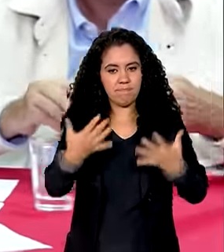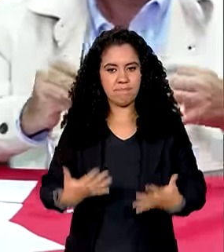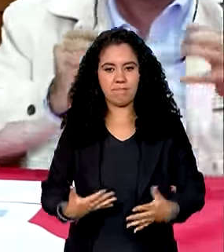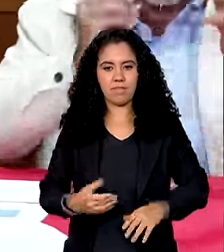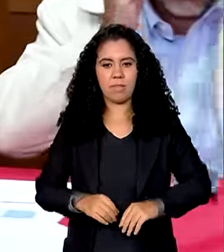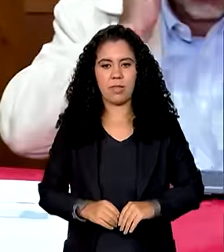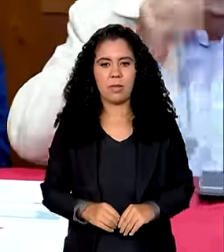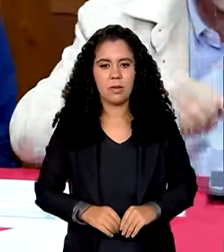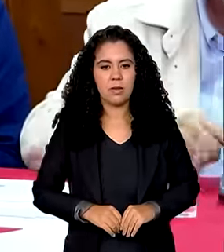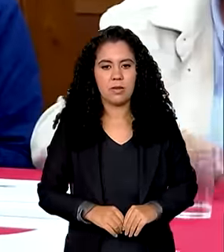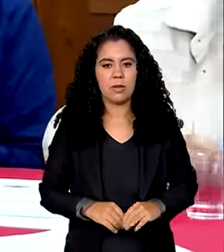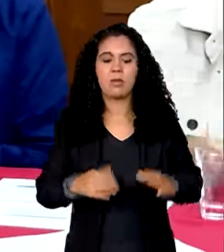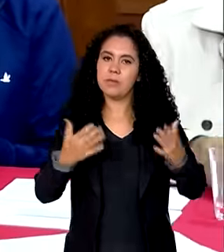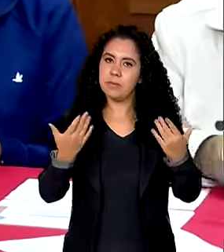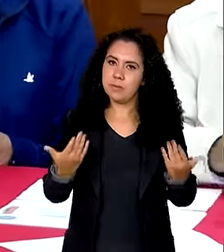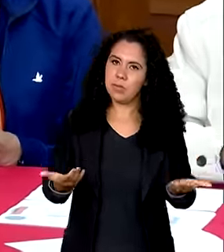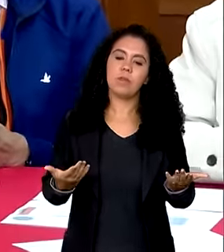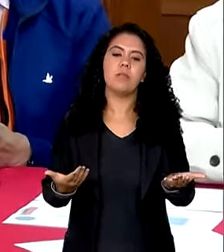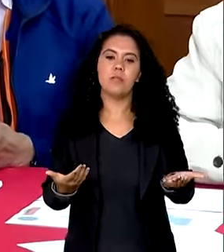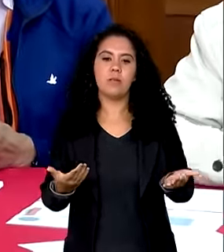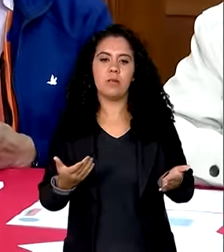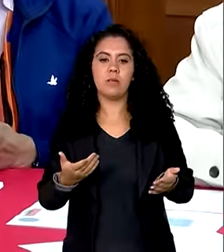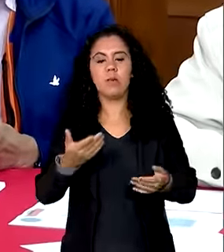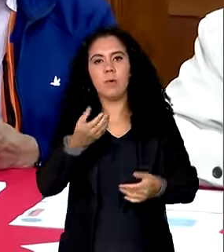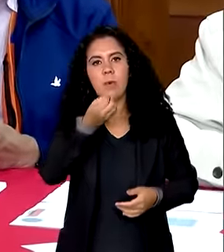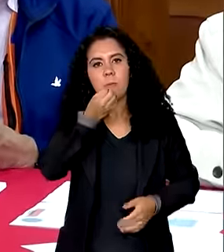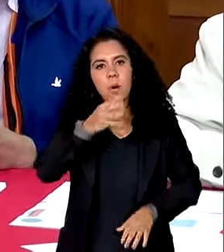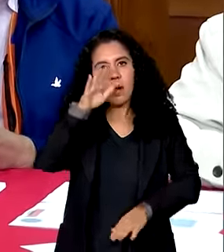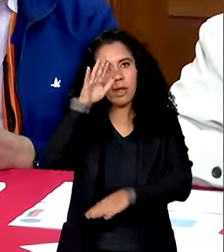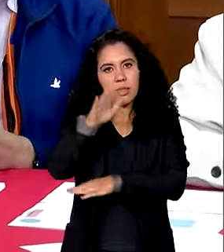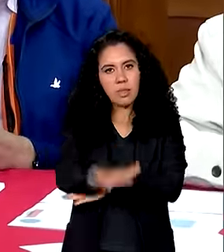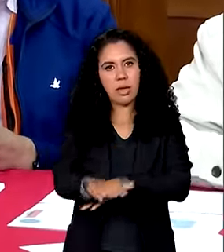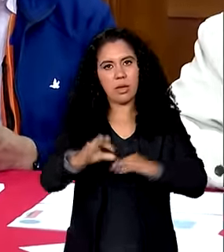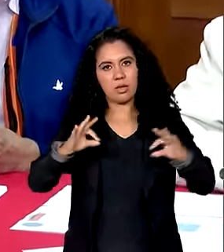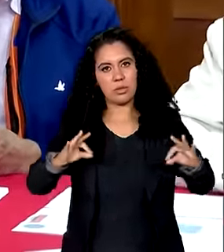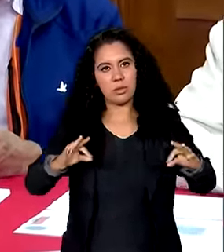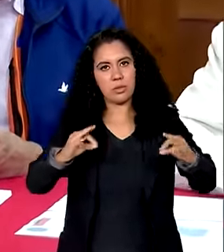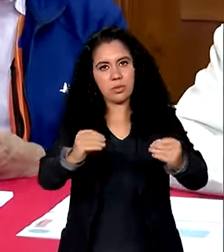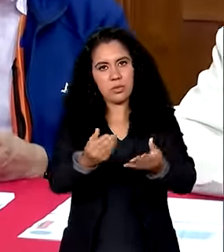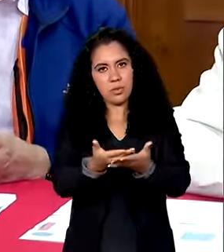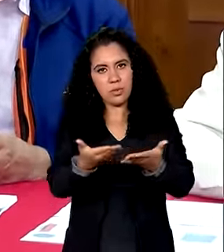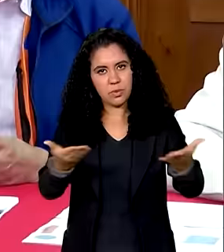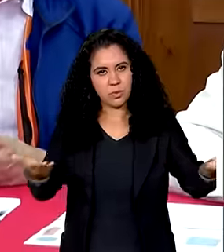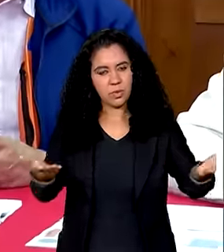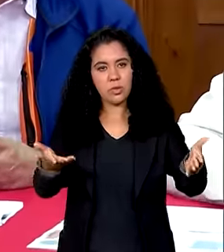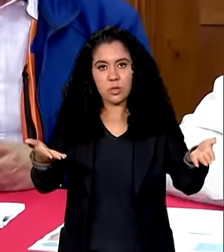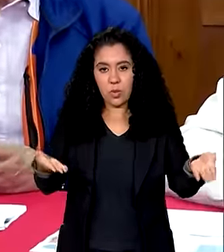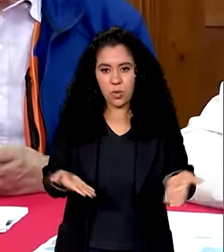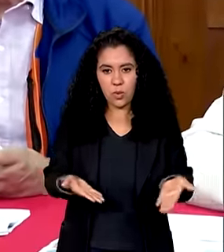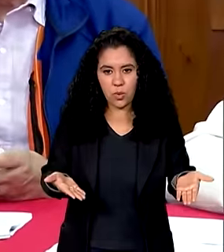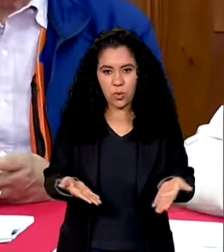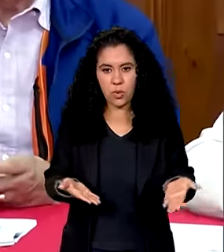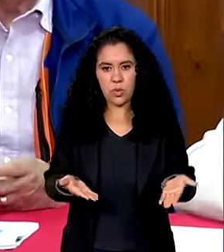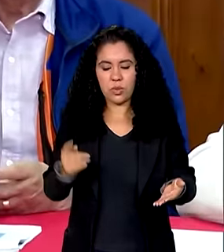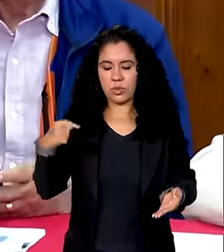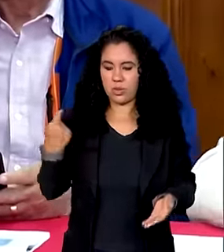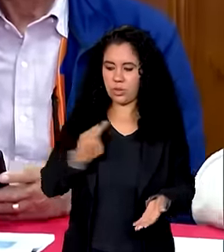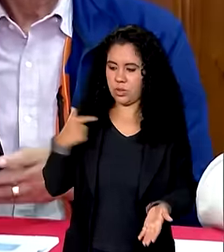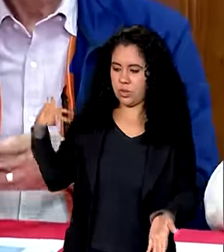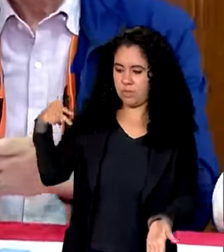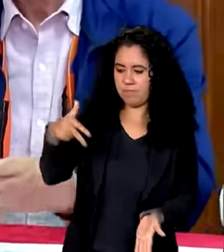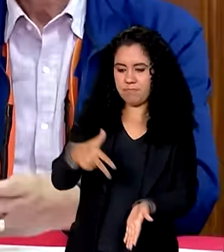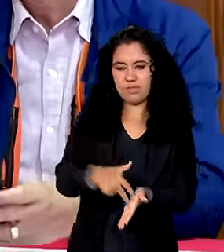bom primeiramente boa tarde a todos hoje nós viemos aqui ao Rio Grande do Sul